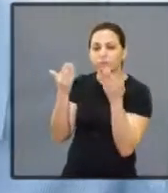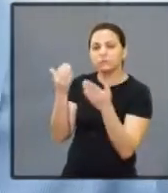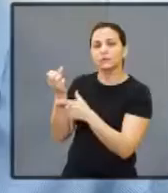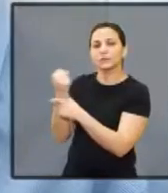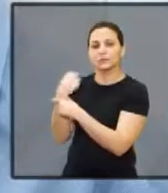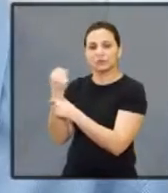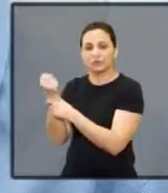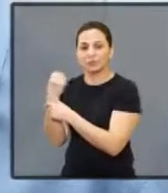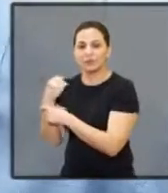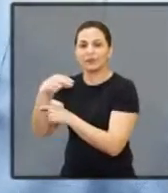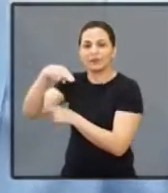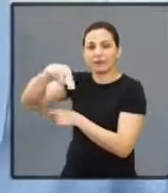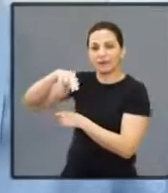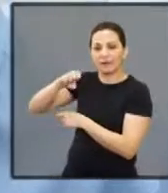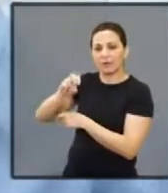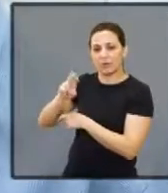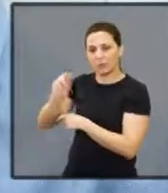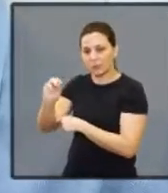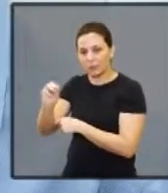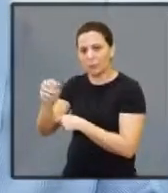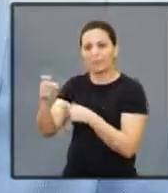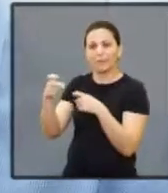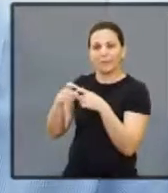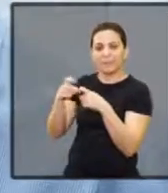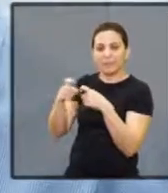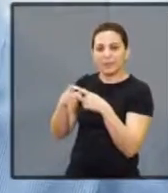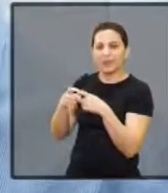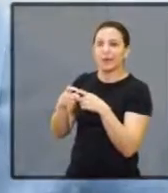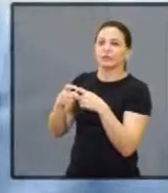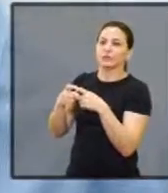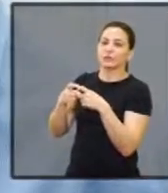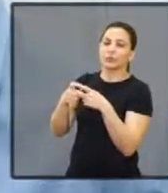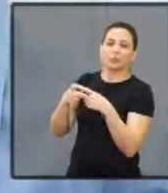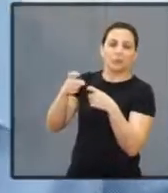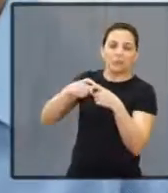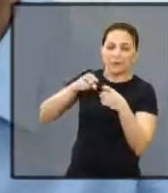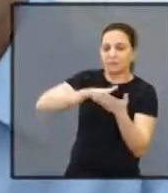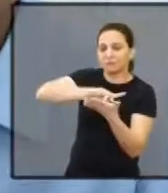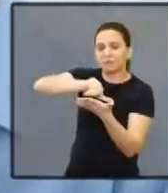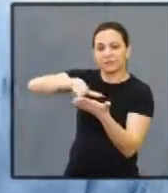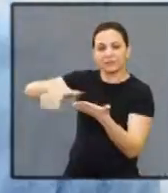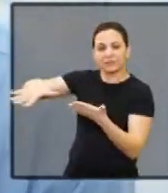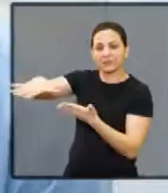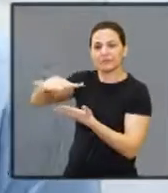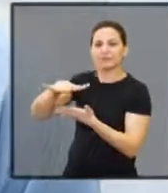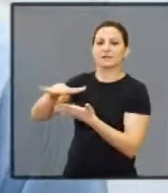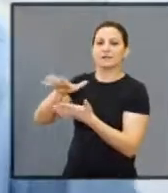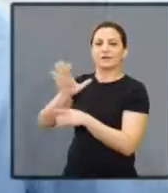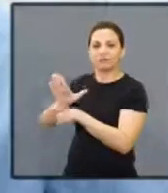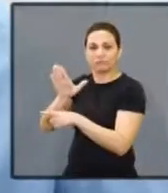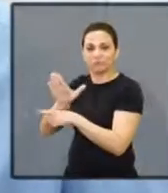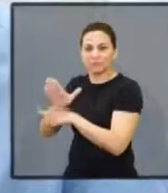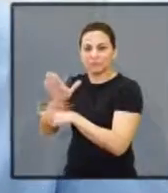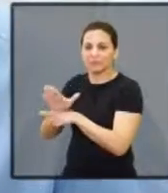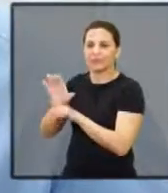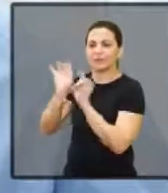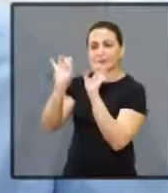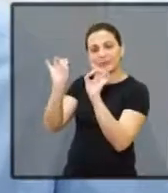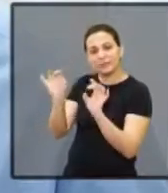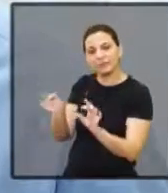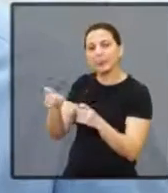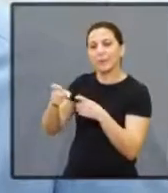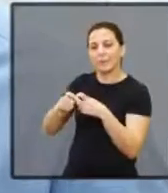Terapeuta, fisioterapia, neurologista, parte de coluna, médicos ortopedistas. Enfim, outras